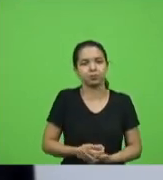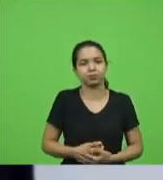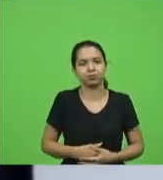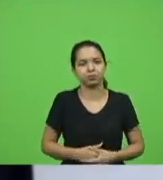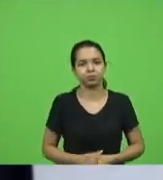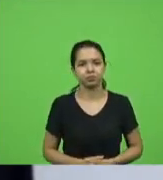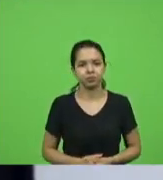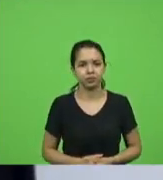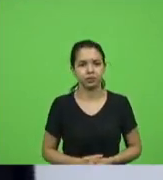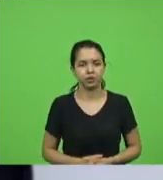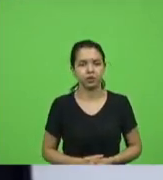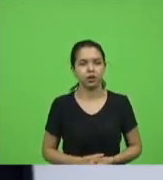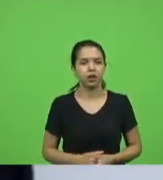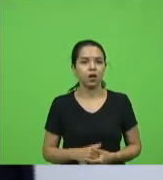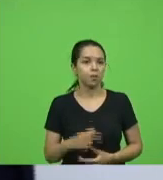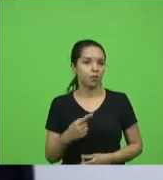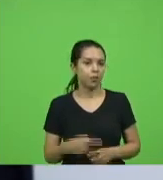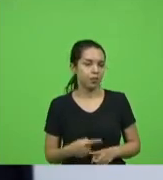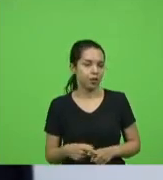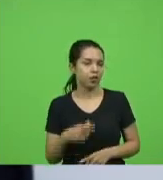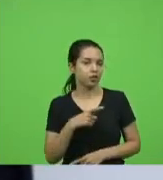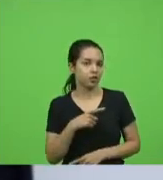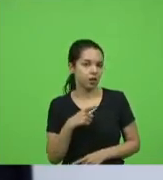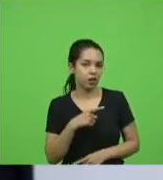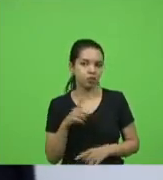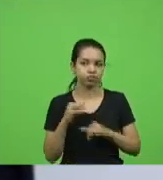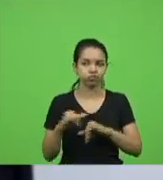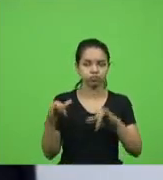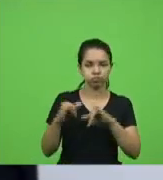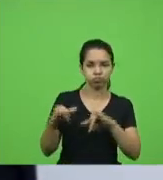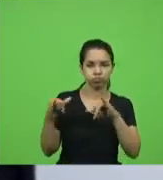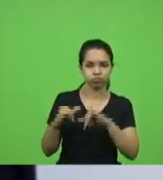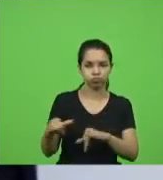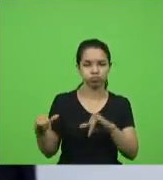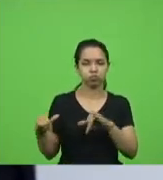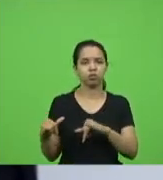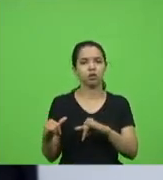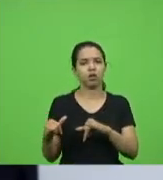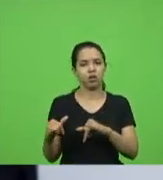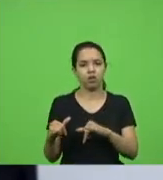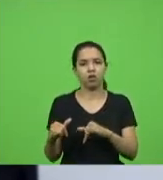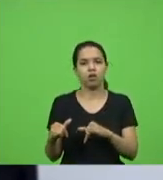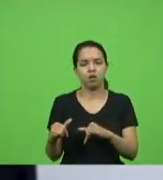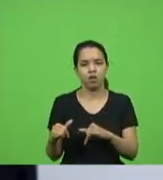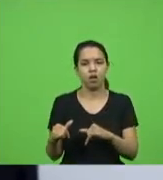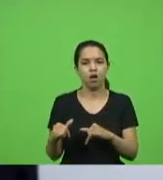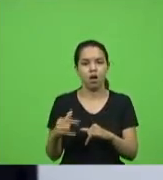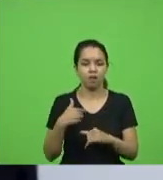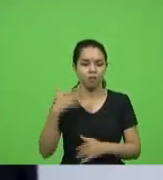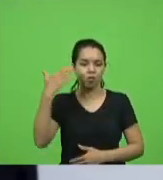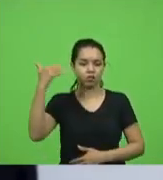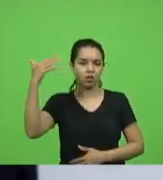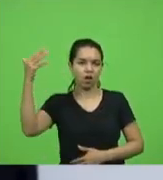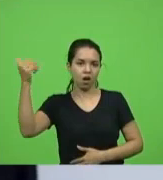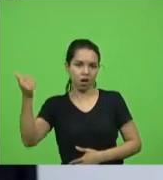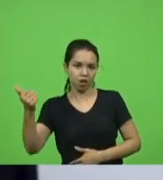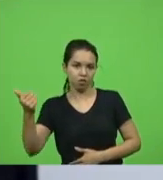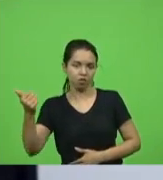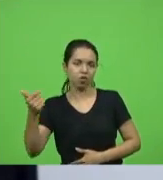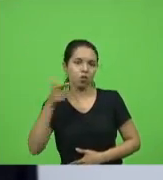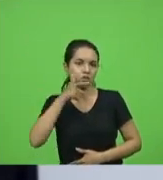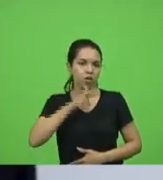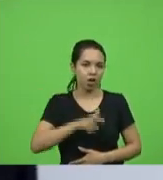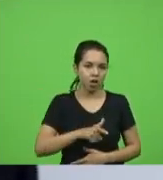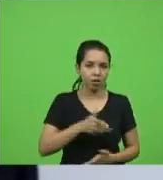tem popularidade popularidade se perde e se ganha credibilidade não pode